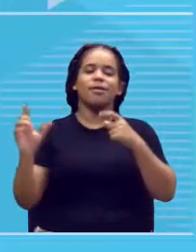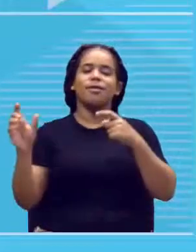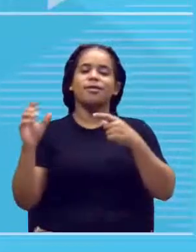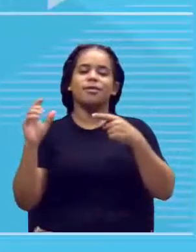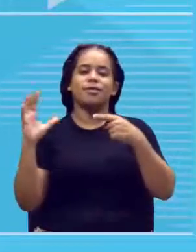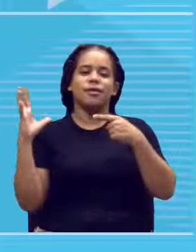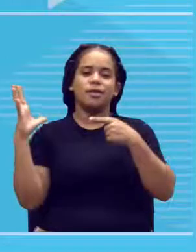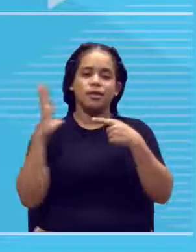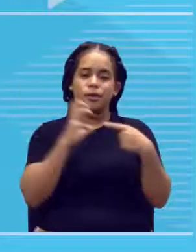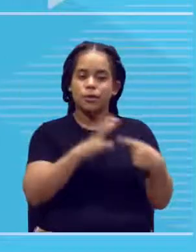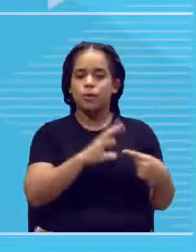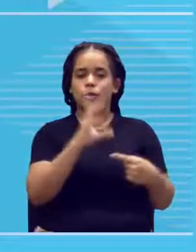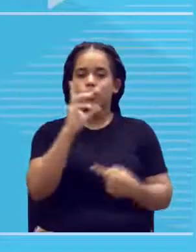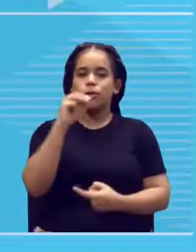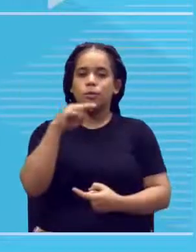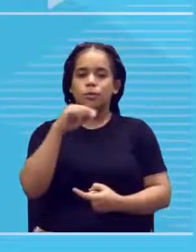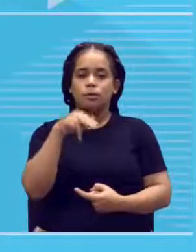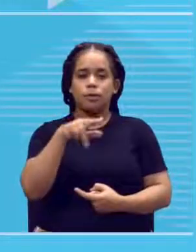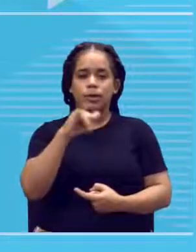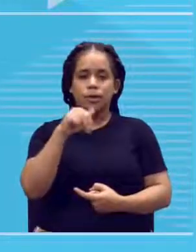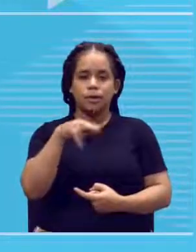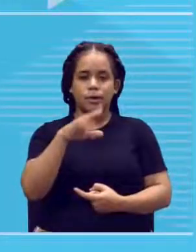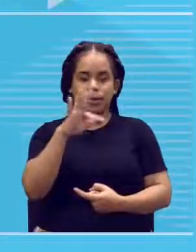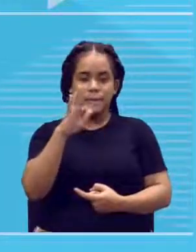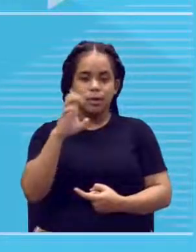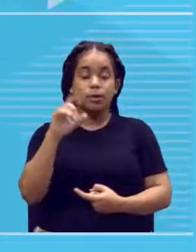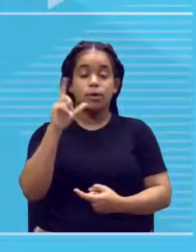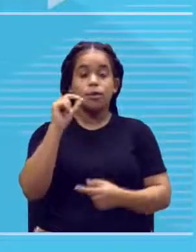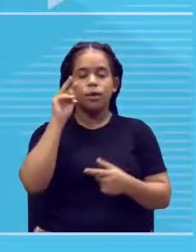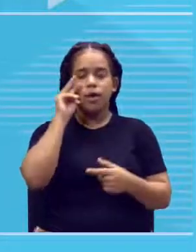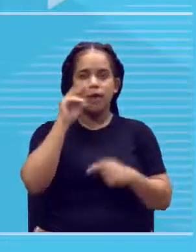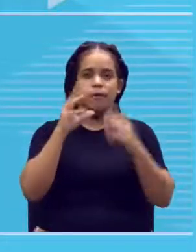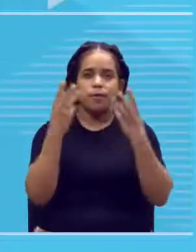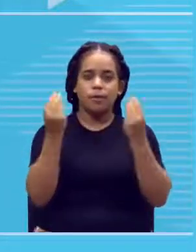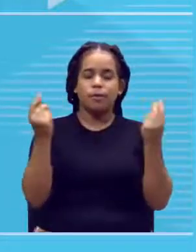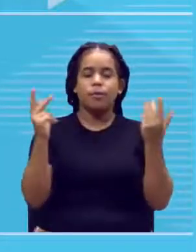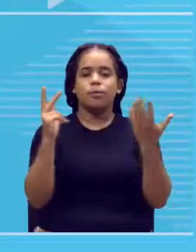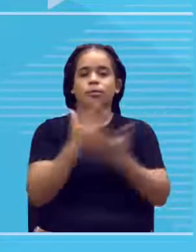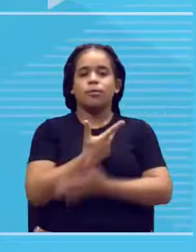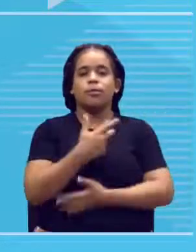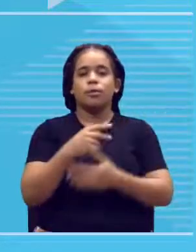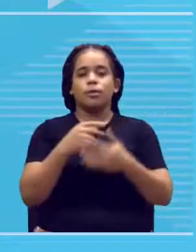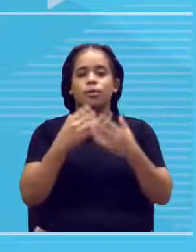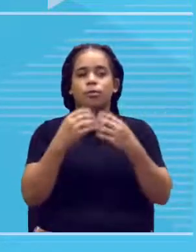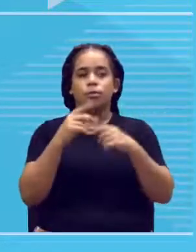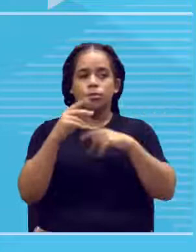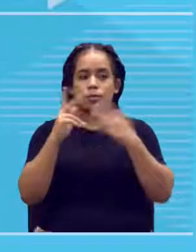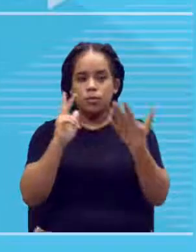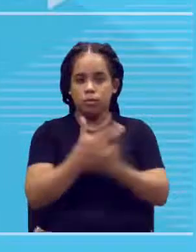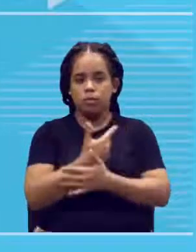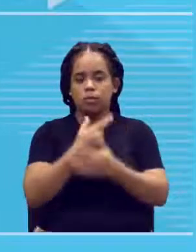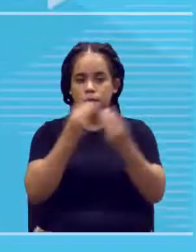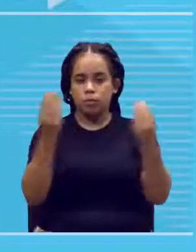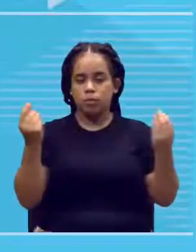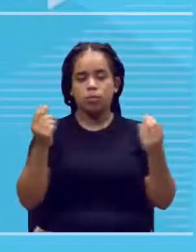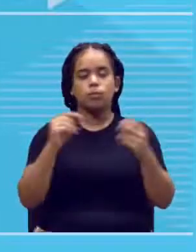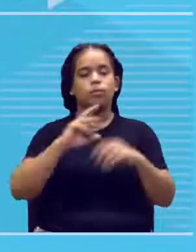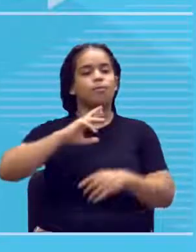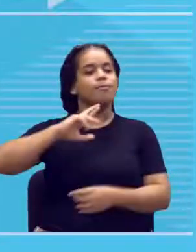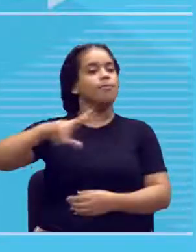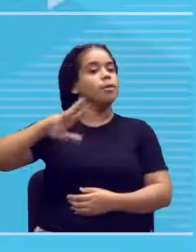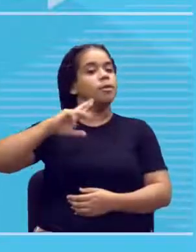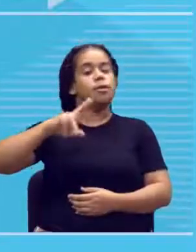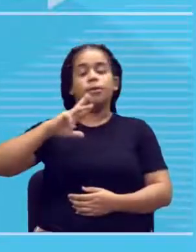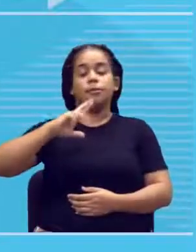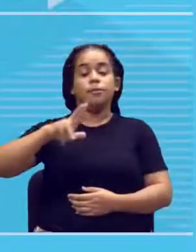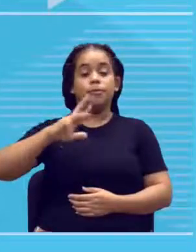Professor, o dominante é aquele que a gente vai ver uma grande quantidade de pessoas na população. Não. Não